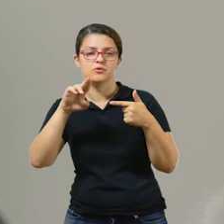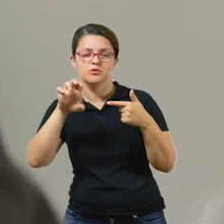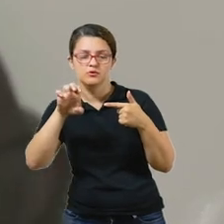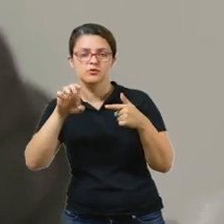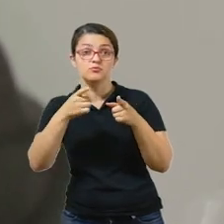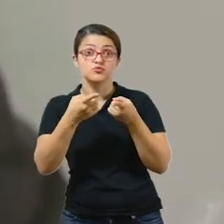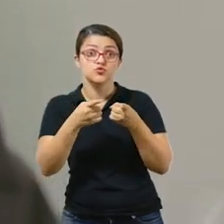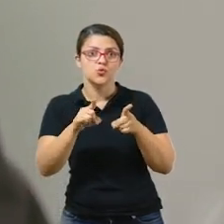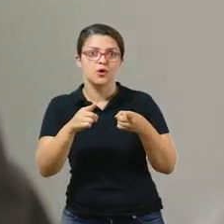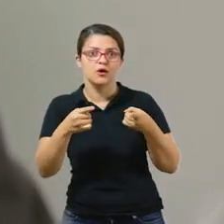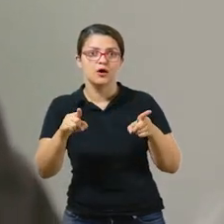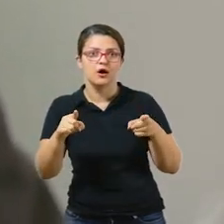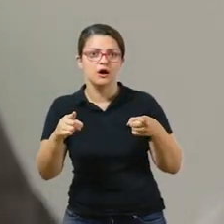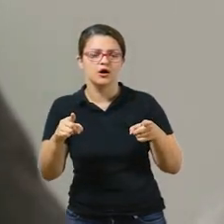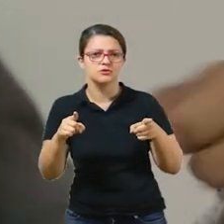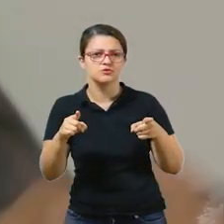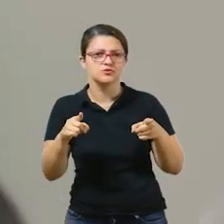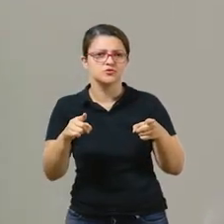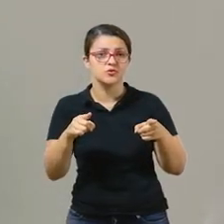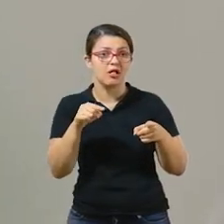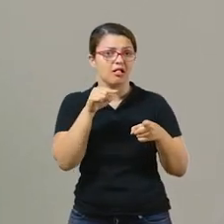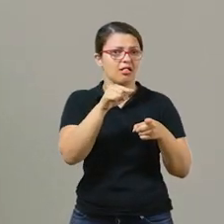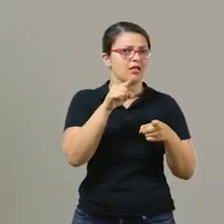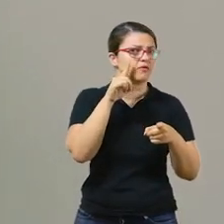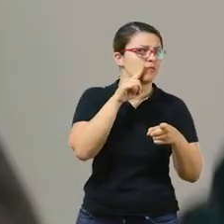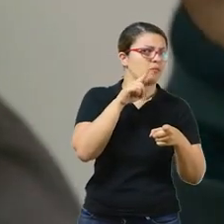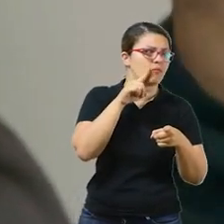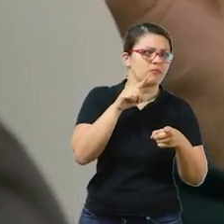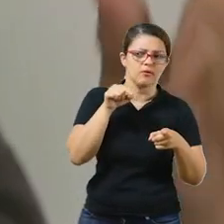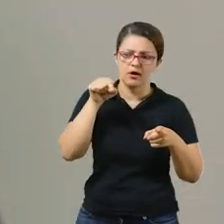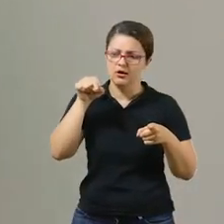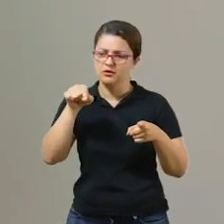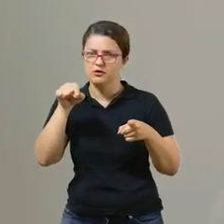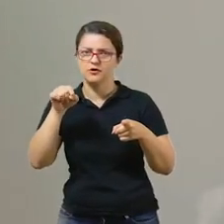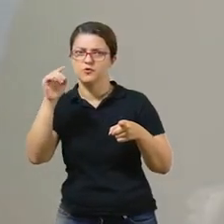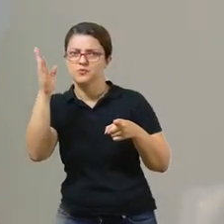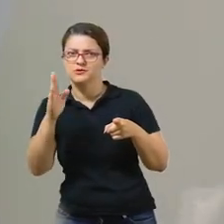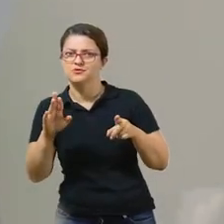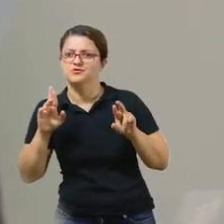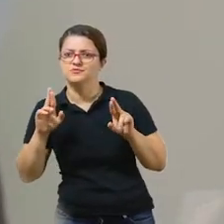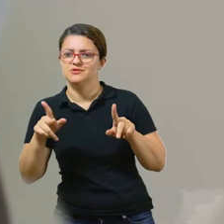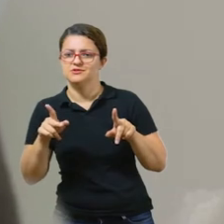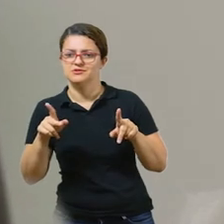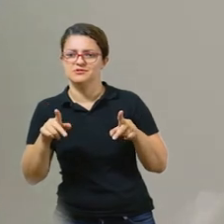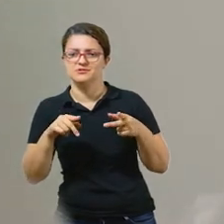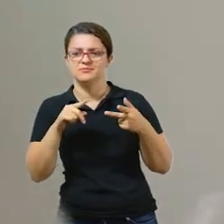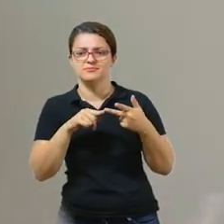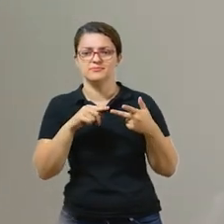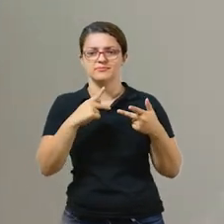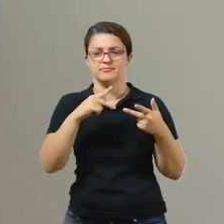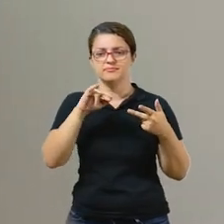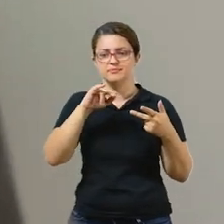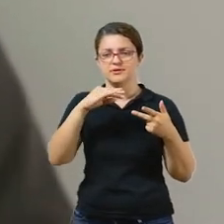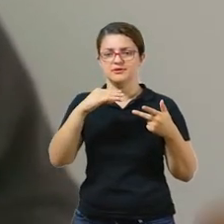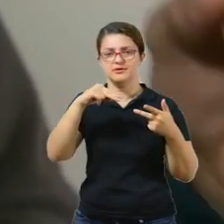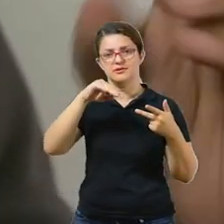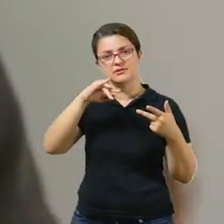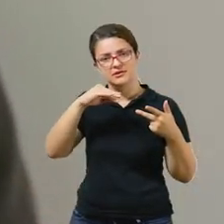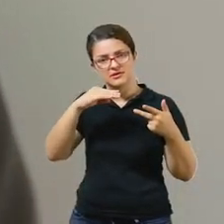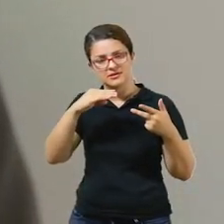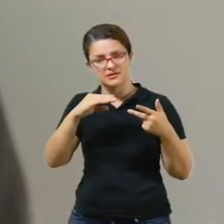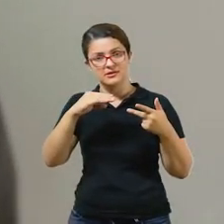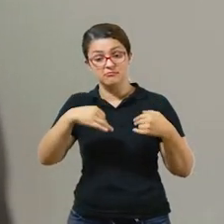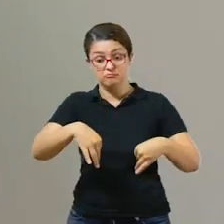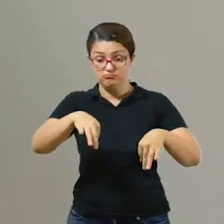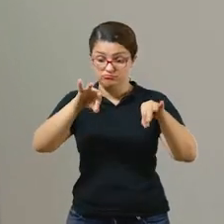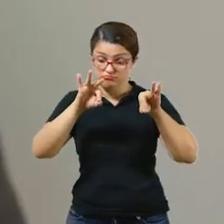Como é o churrasco de lá e como é o churrasco daqui? Tem uma pequena diferença. O picnic. Eles gostam